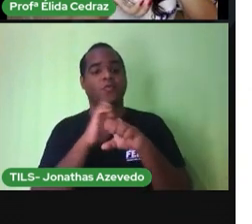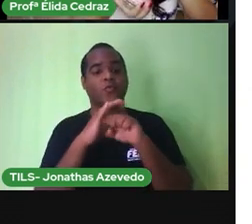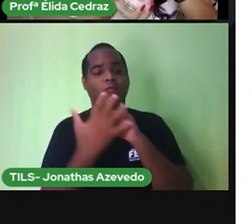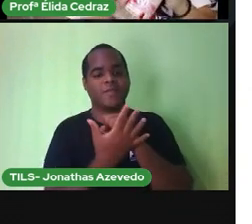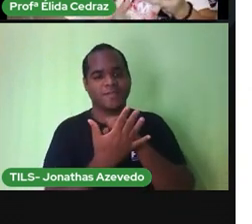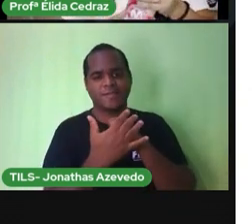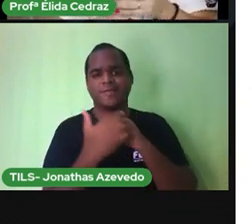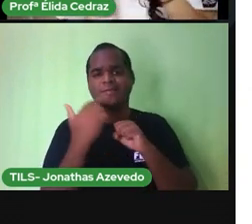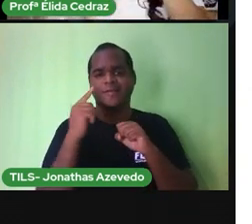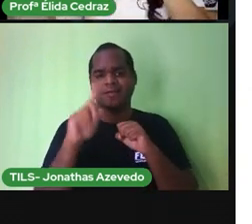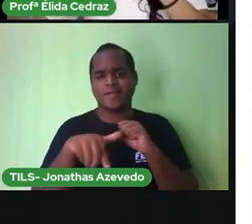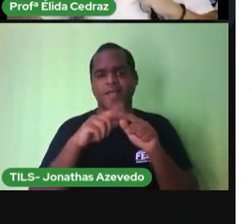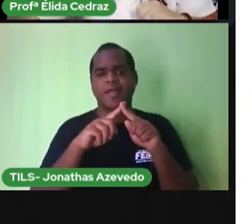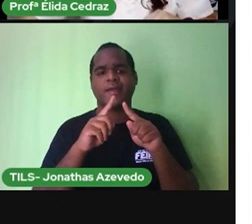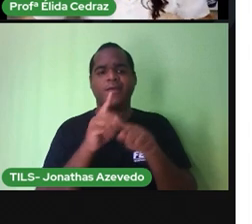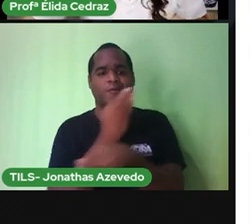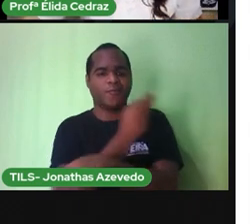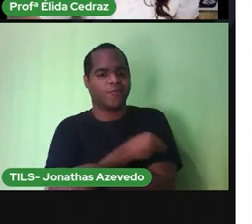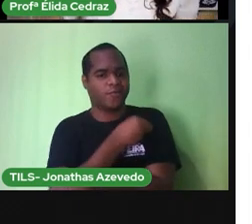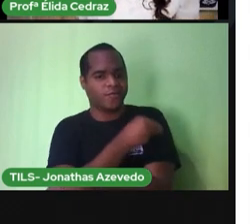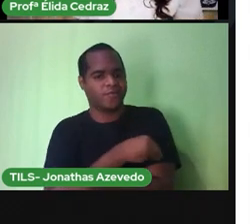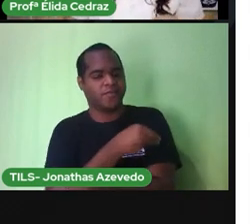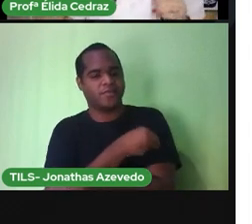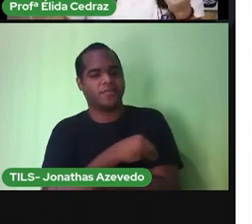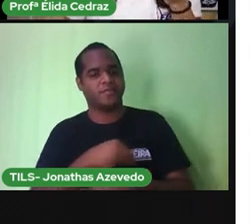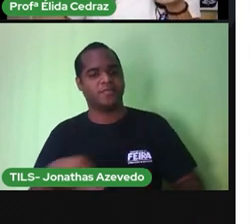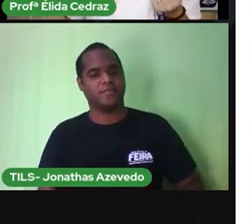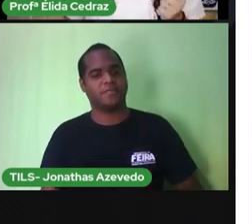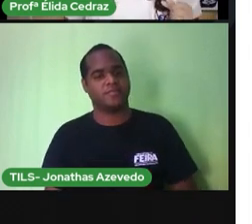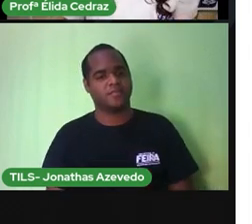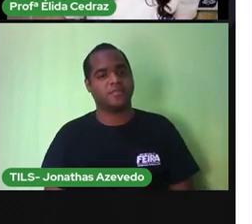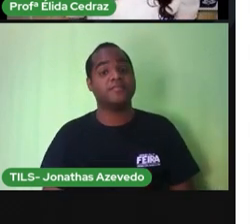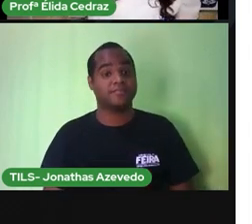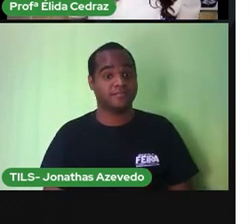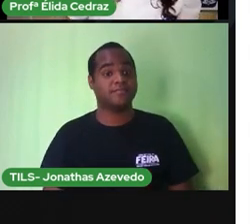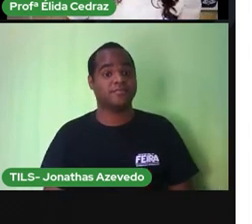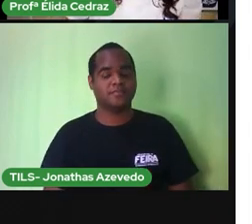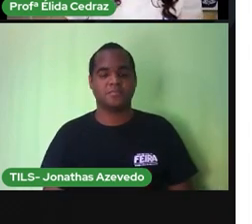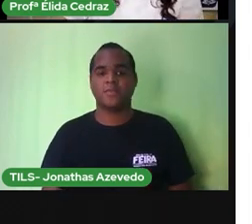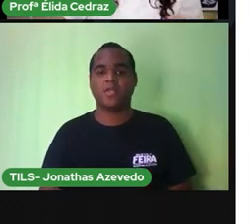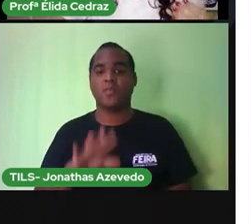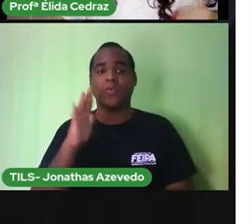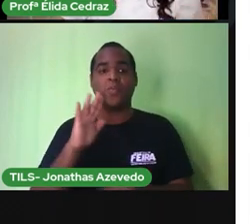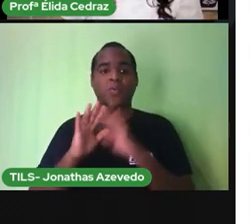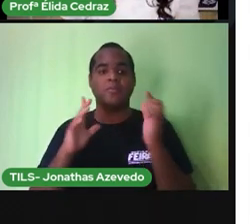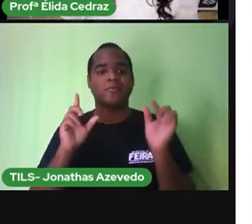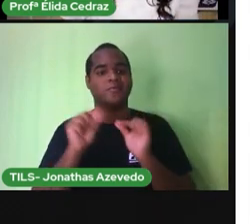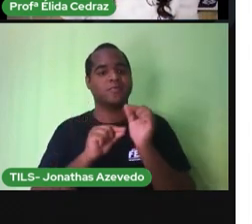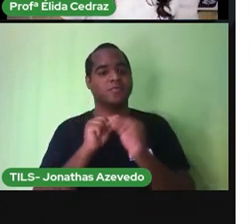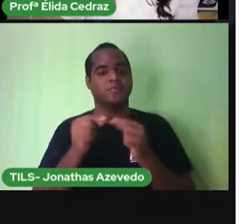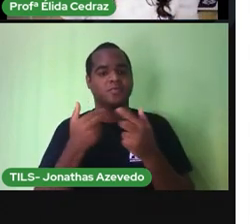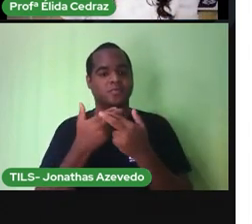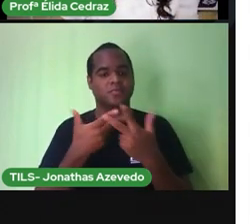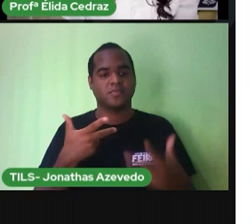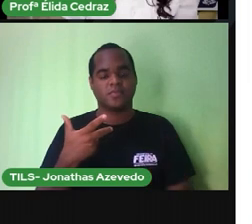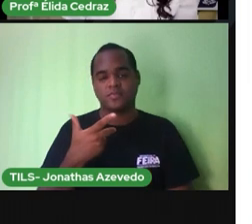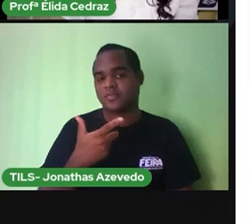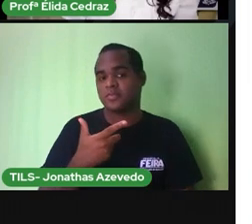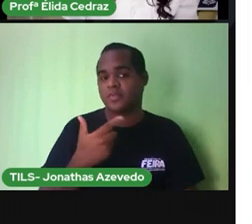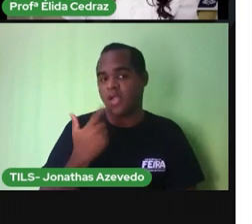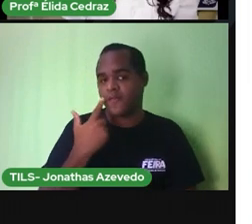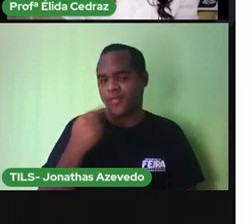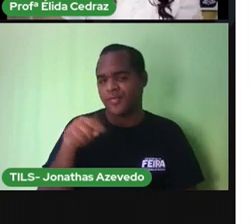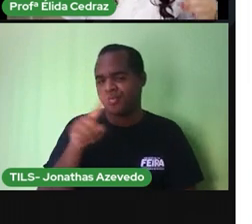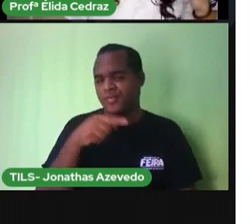bastante o álcool nas mãos. O que que acontece? A gente precisa dessa manutenção do